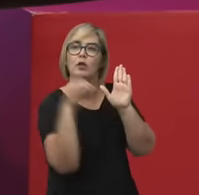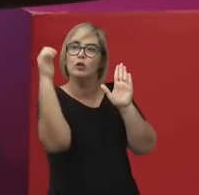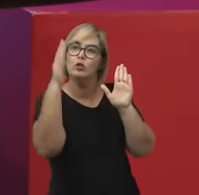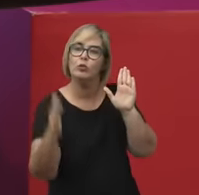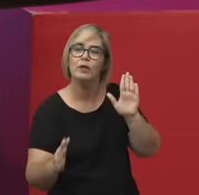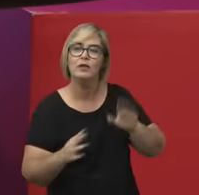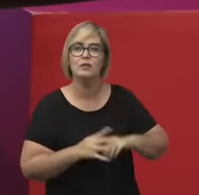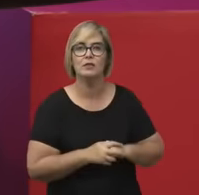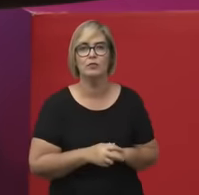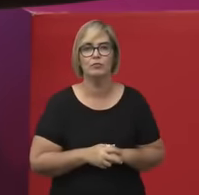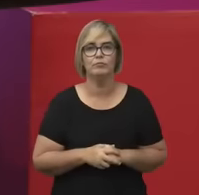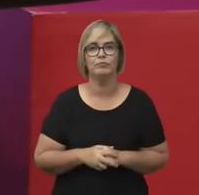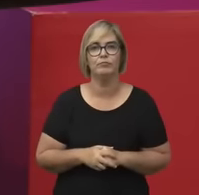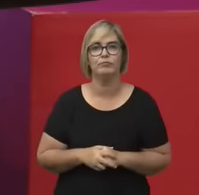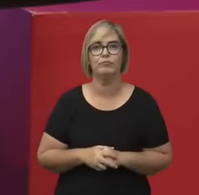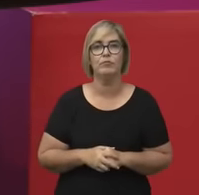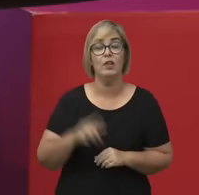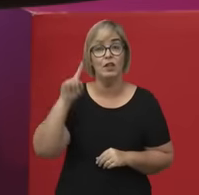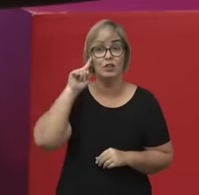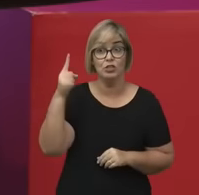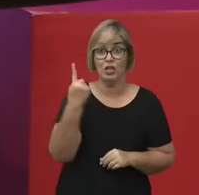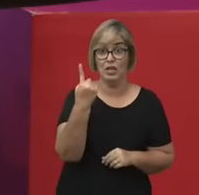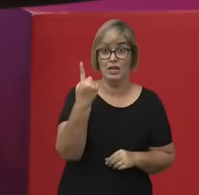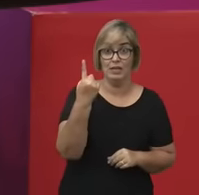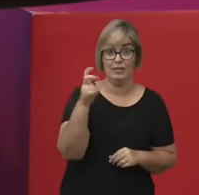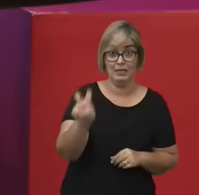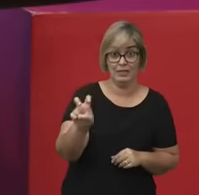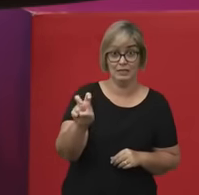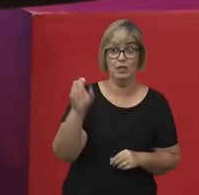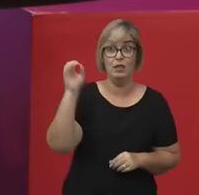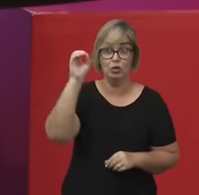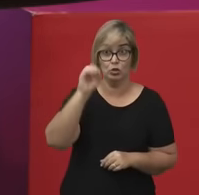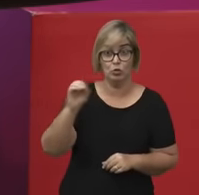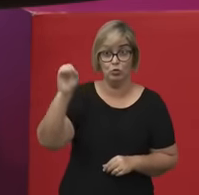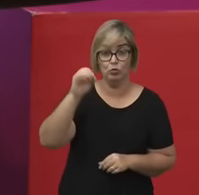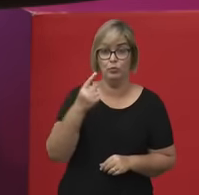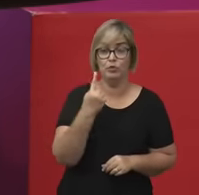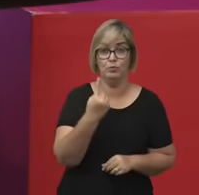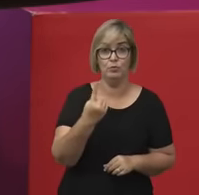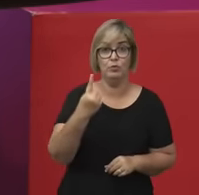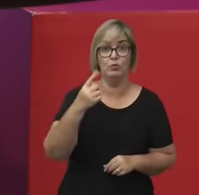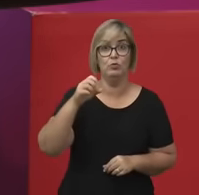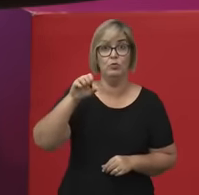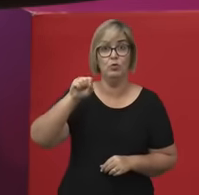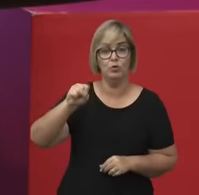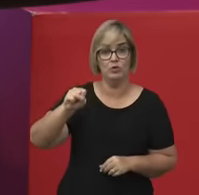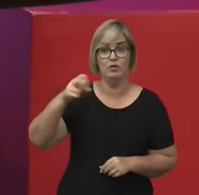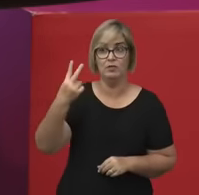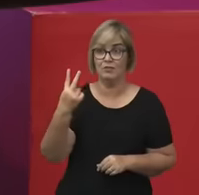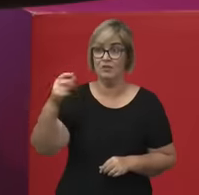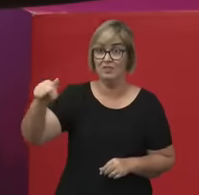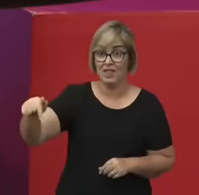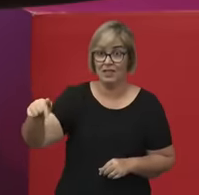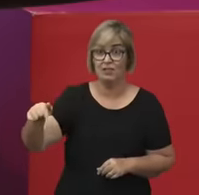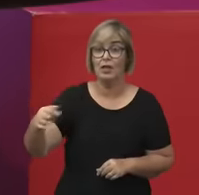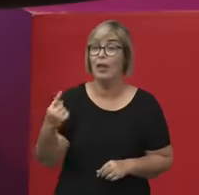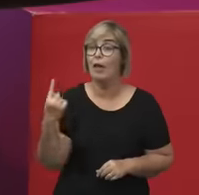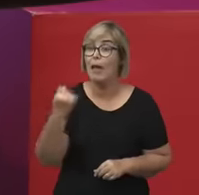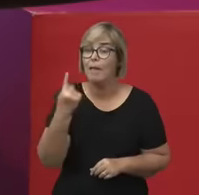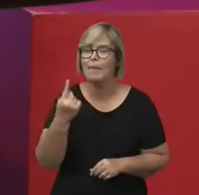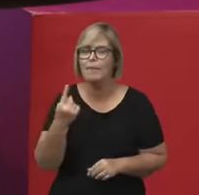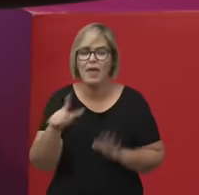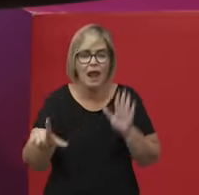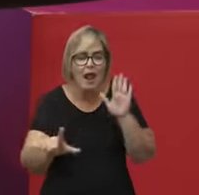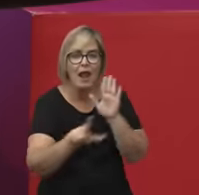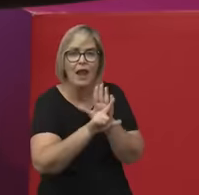E aí, no dia 15 de outubro de 1827, é publicada, promulgada a primeira lei da educação brasileira. Por isso que